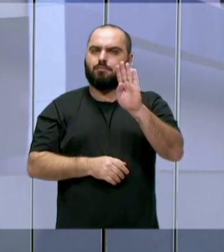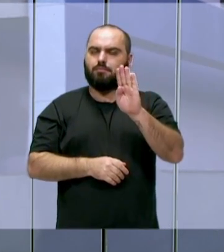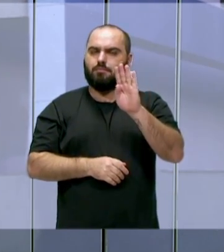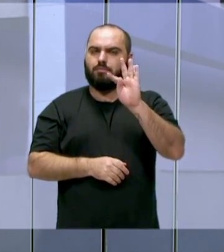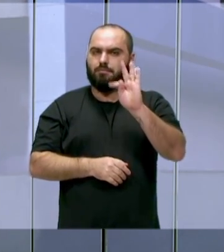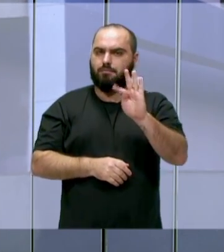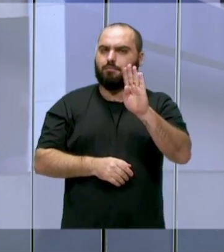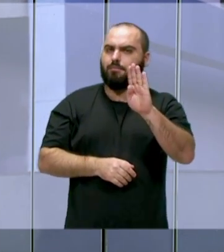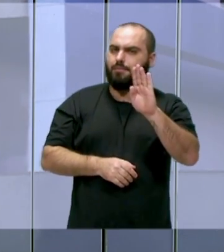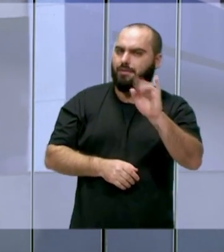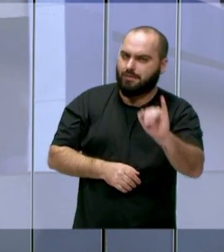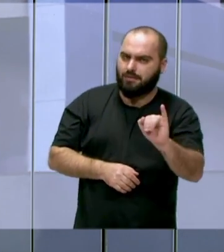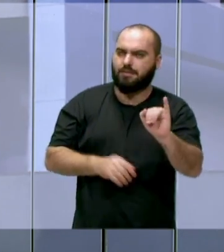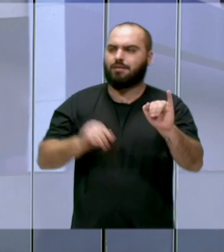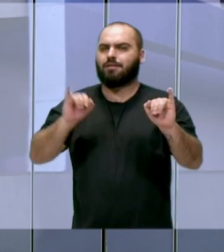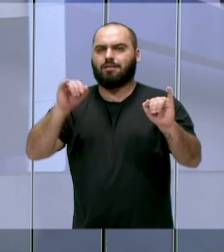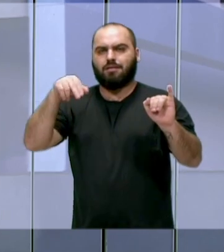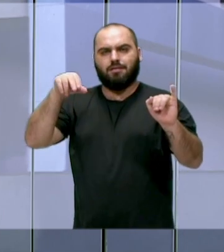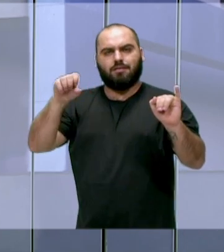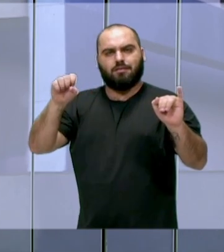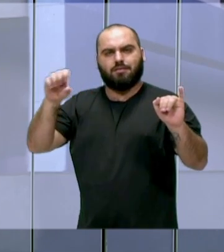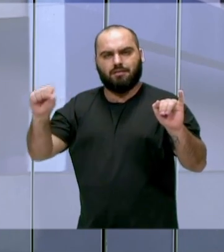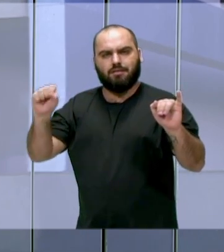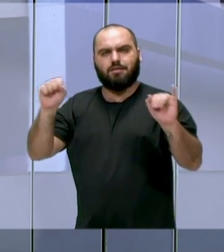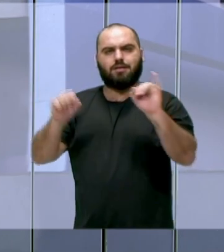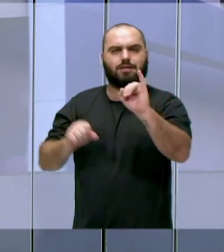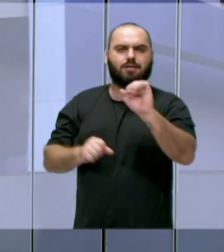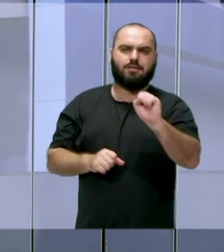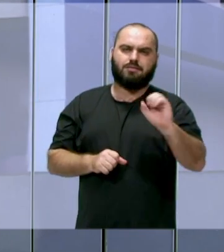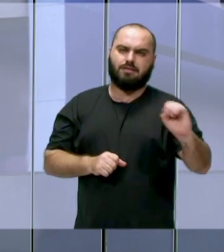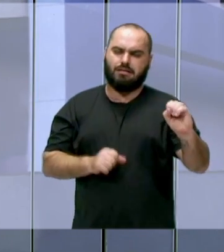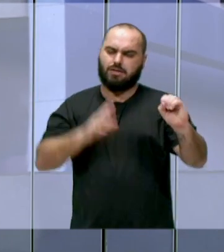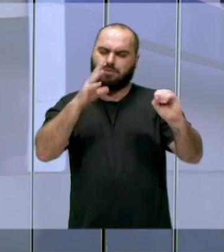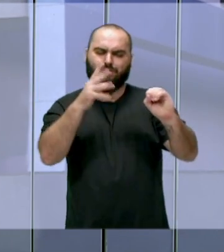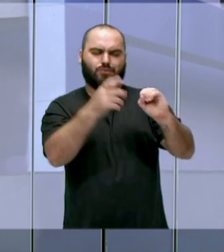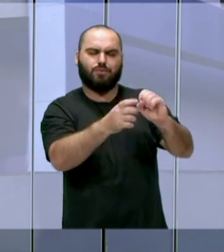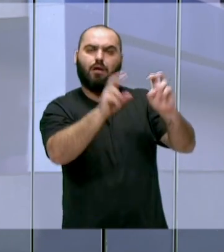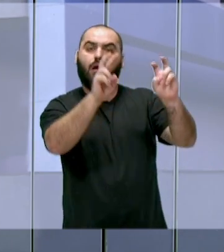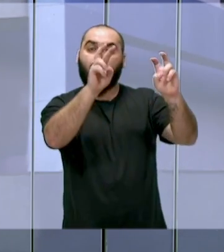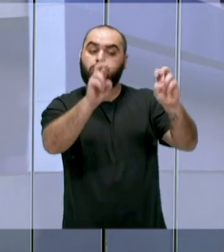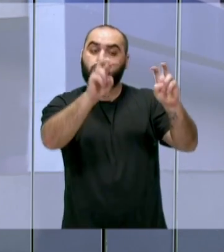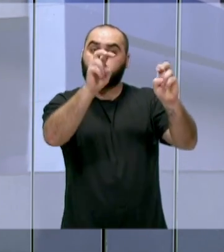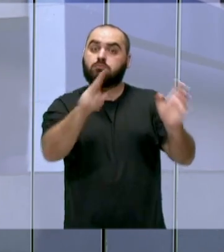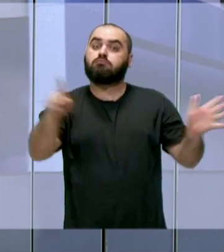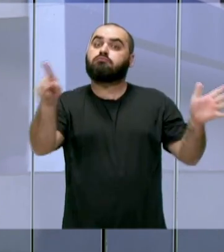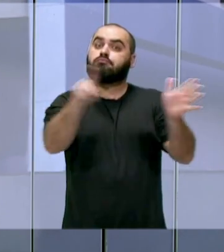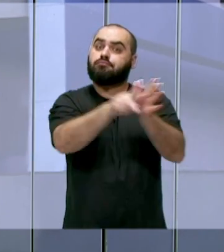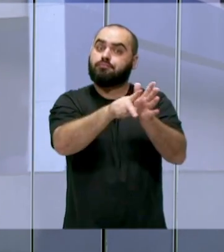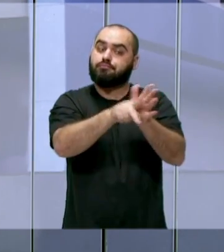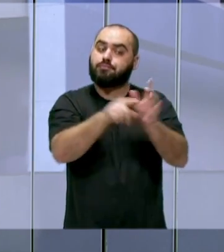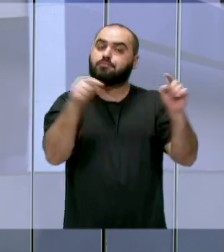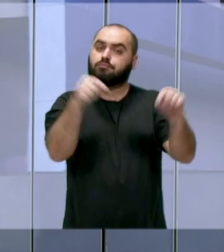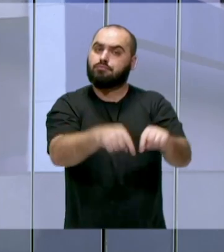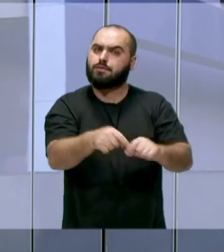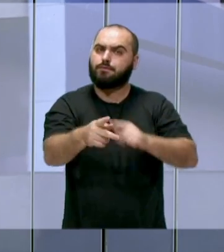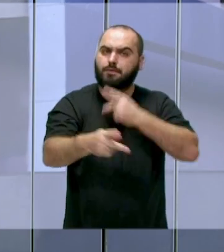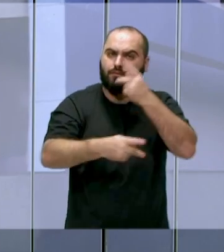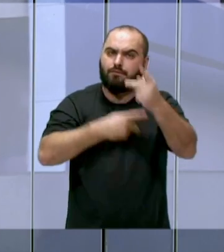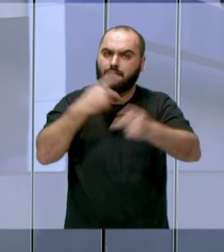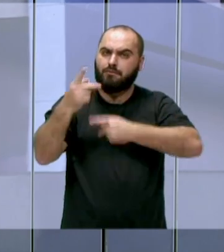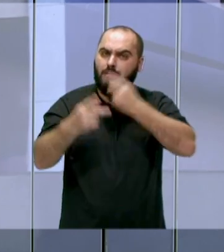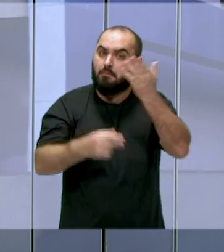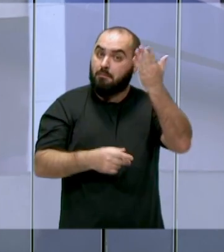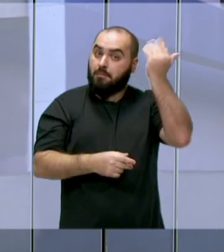alguns requerimentos aqui na casa e com certeza essa é uma bandeira nossa, né, que a gente falou lá na campanha e agora a gente pode estar